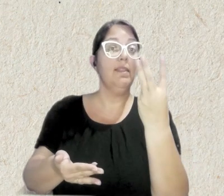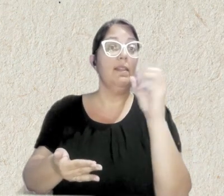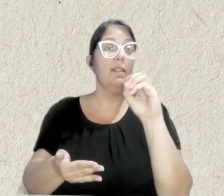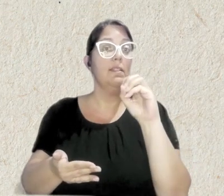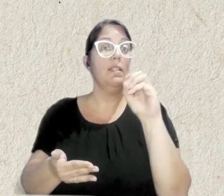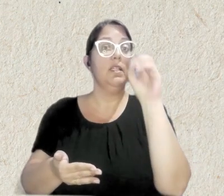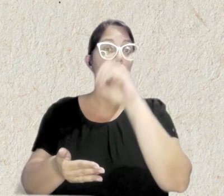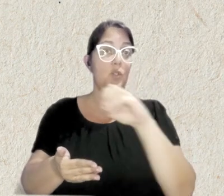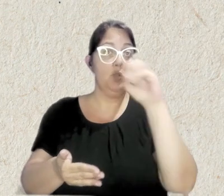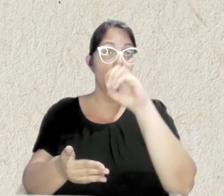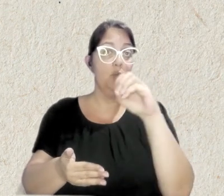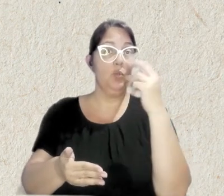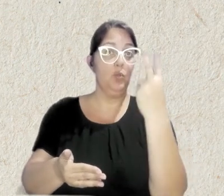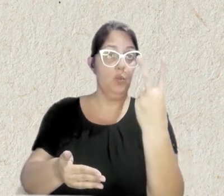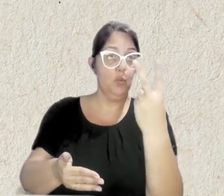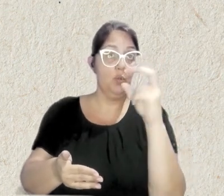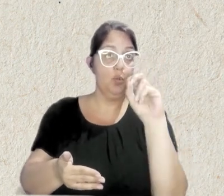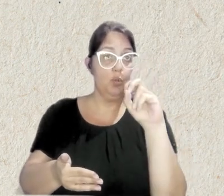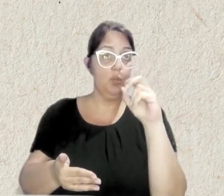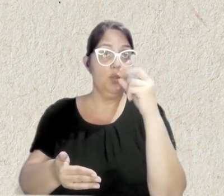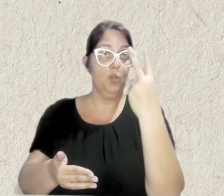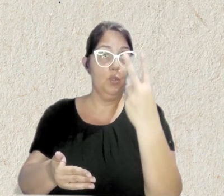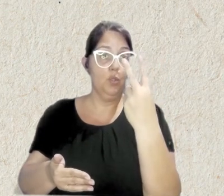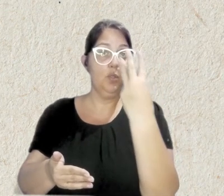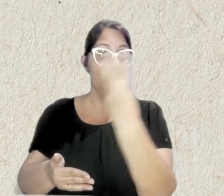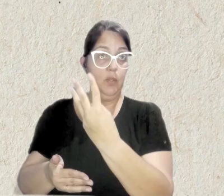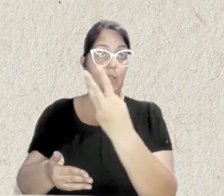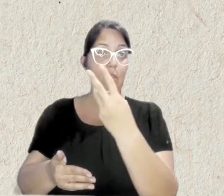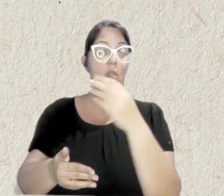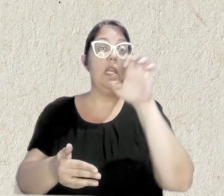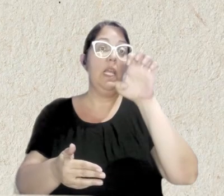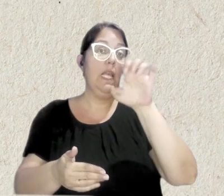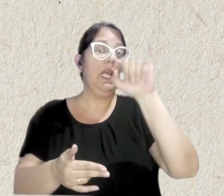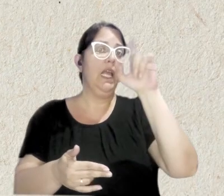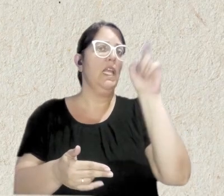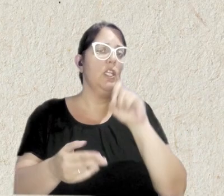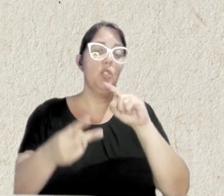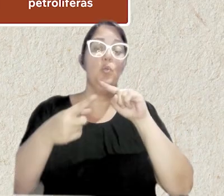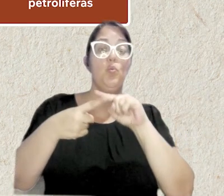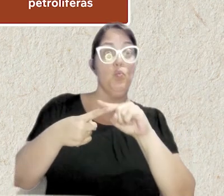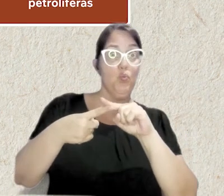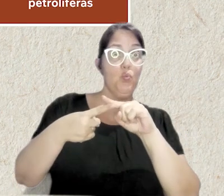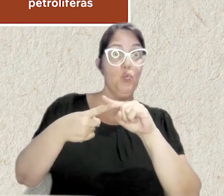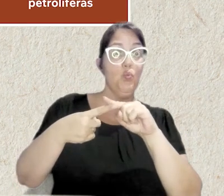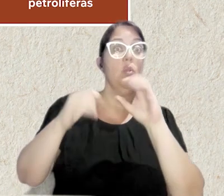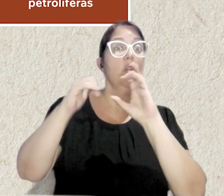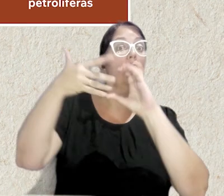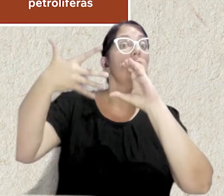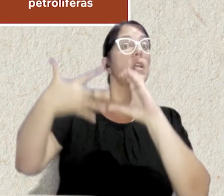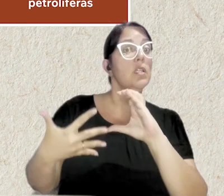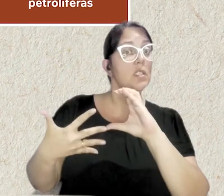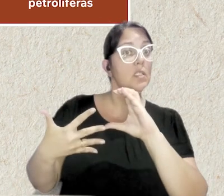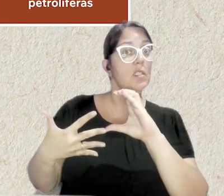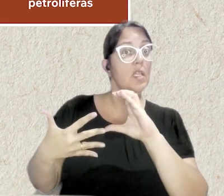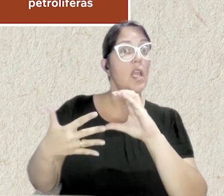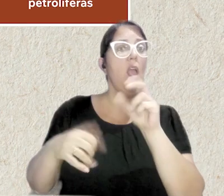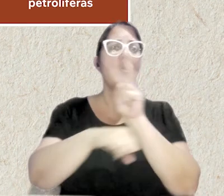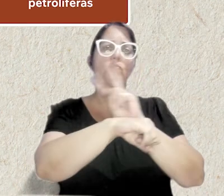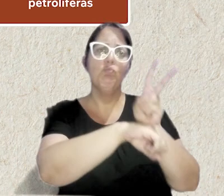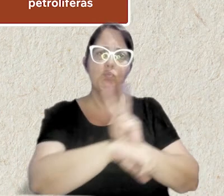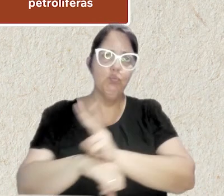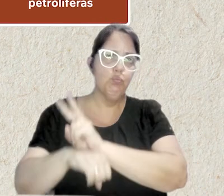Os eixos previstos no Plano Macro são Eixo 1 – Caracterizar, cujo objetivo é o